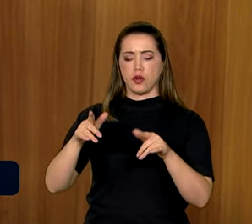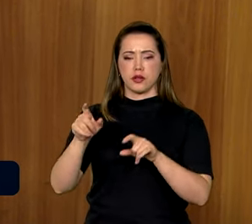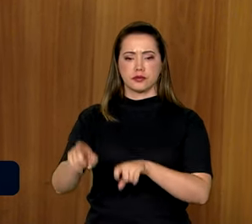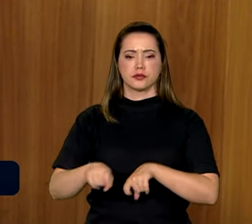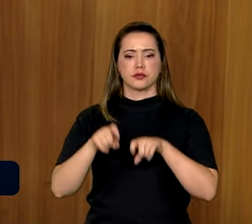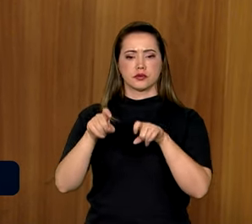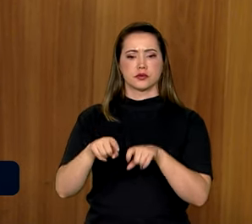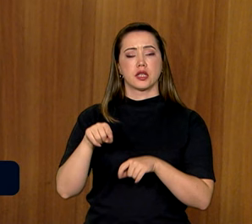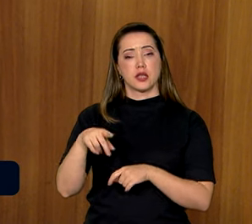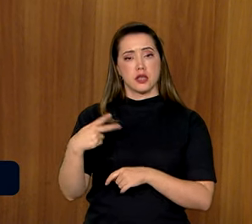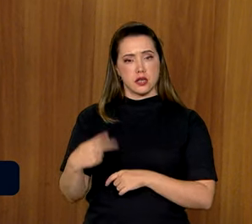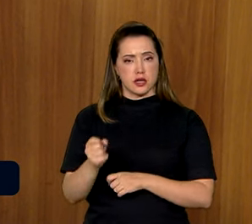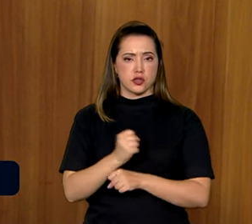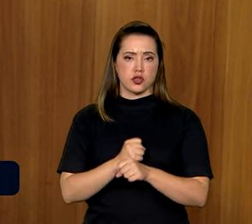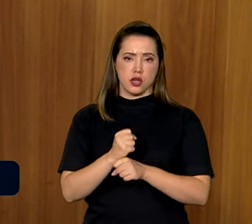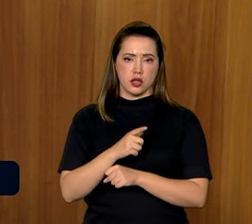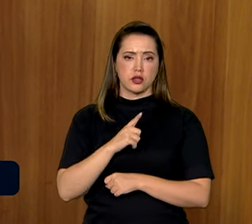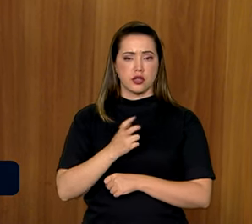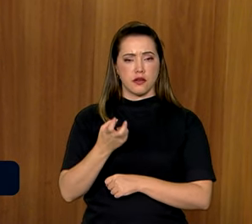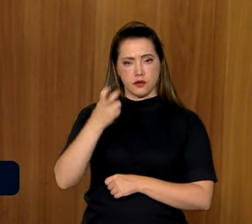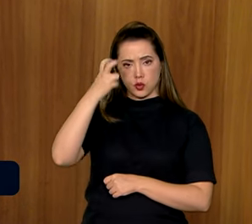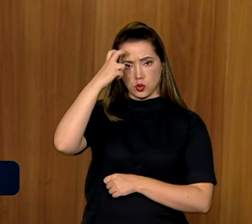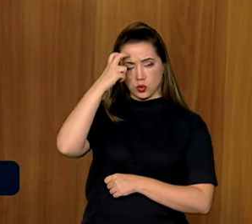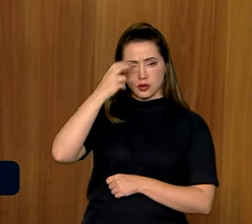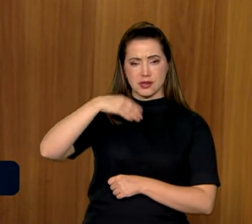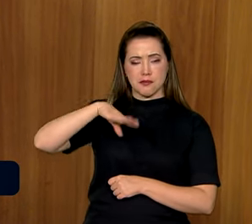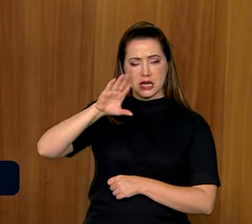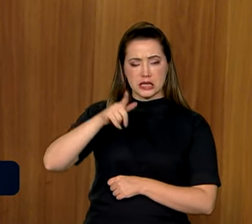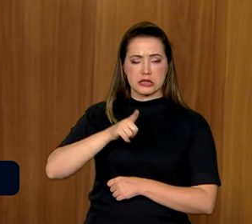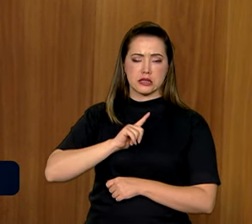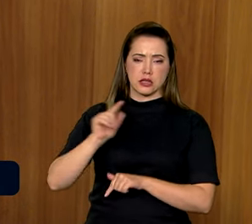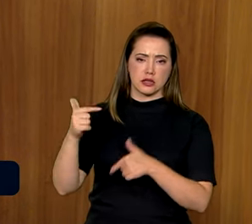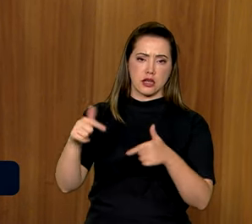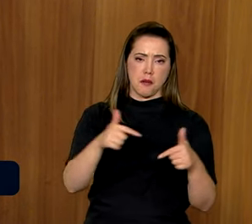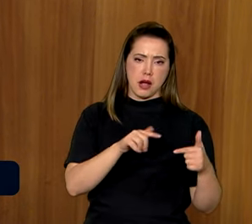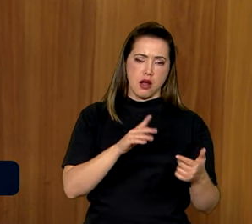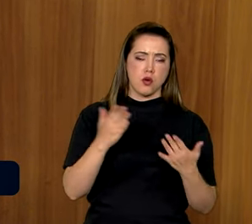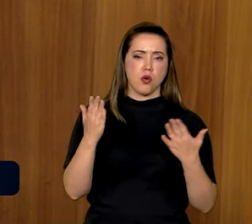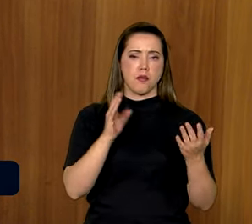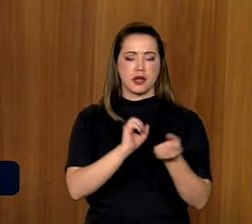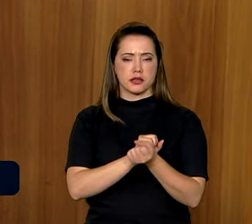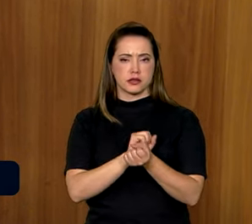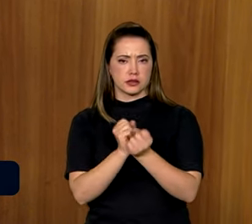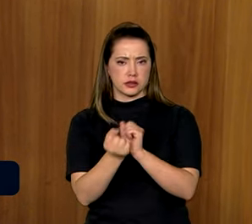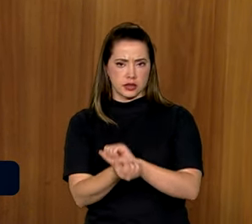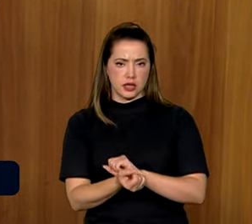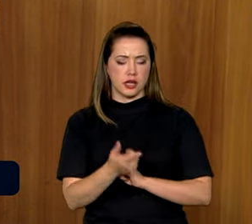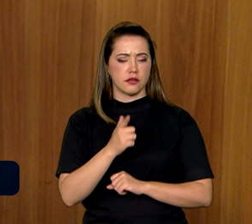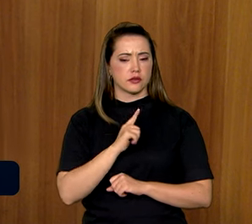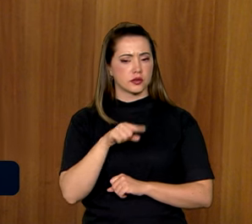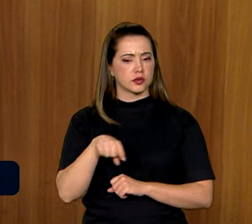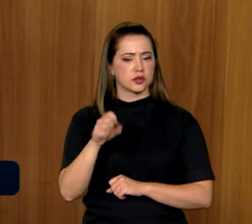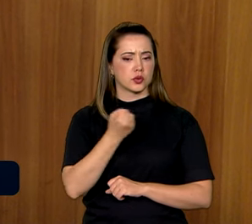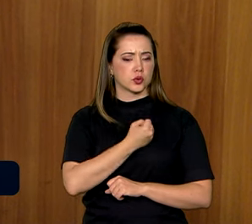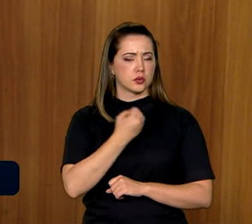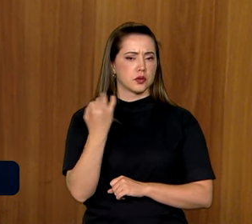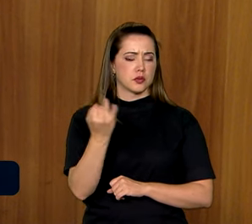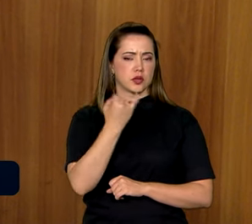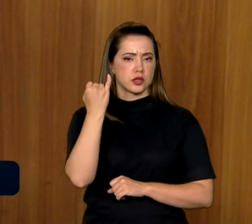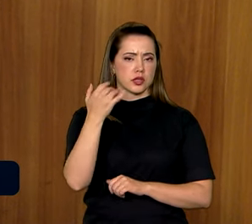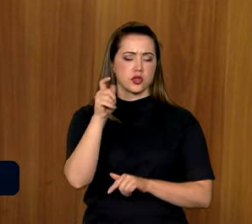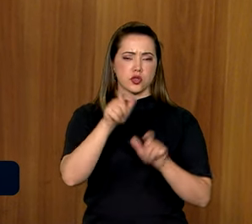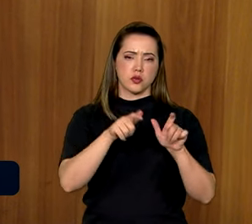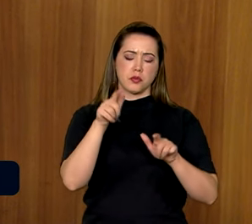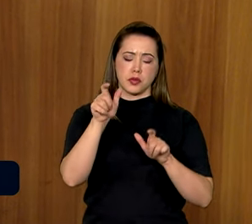ano, nós tivemos algumas culturas de destaque, infelizmente, que permaneceram não só pelo número de ações, mas por um número importante de